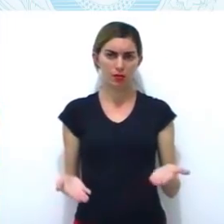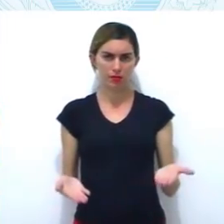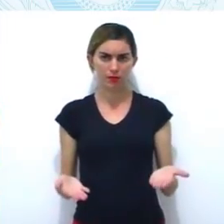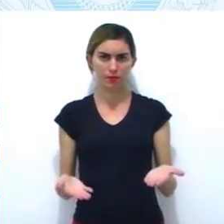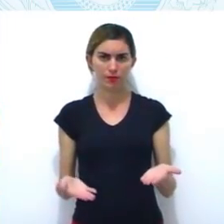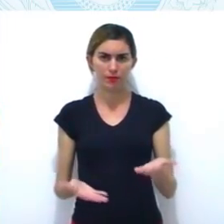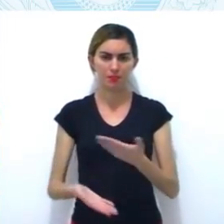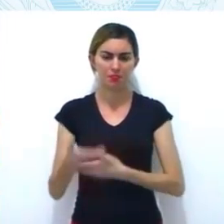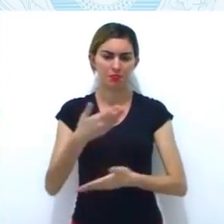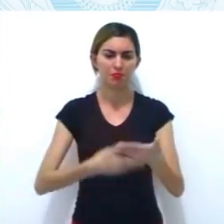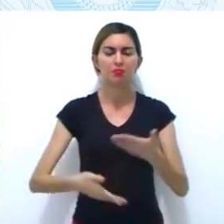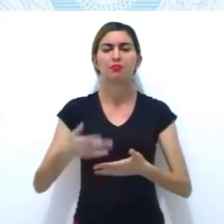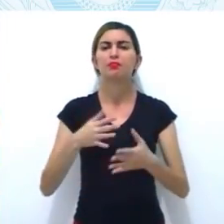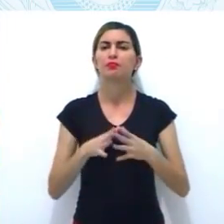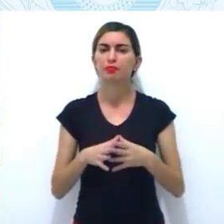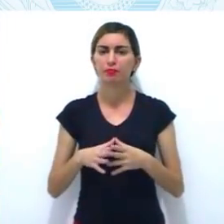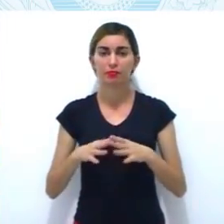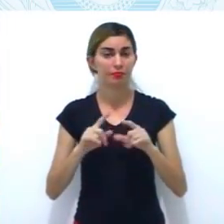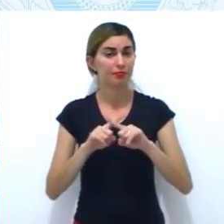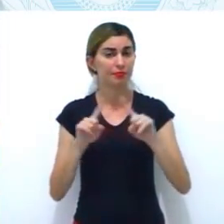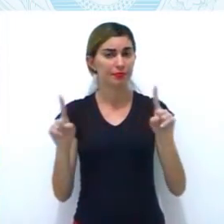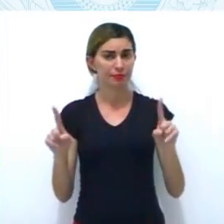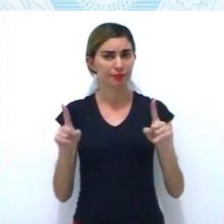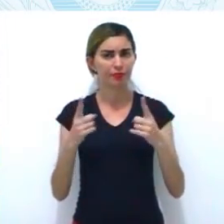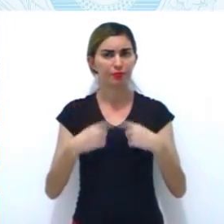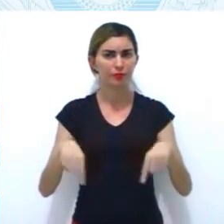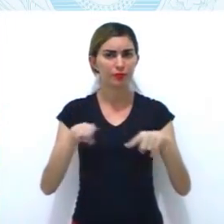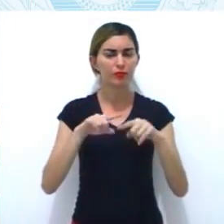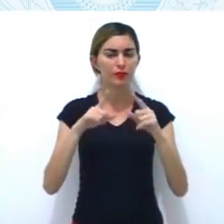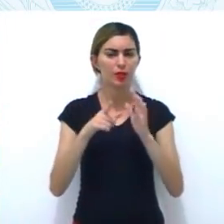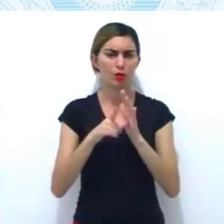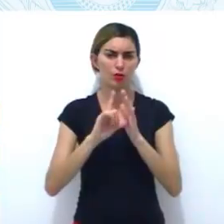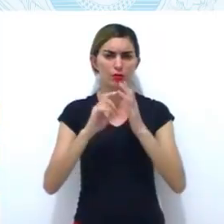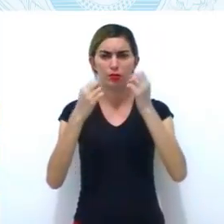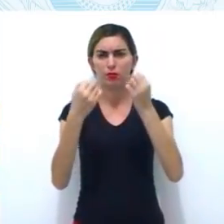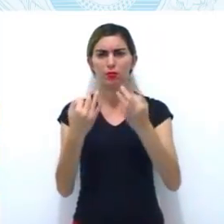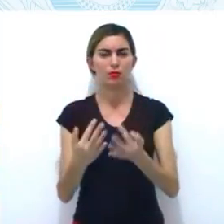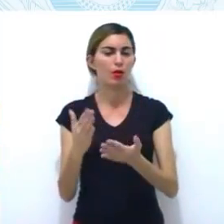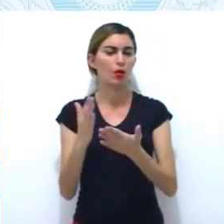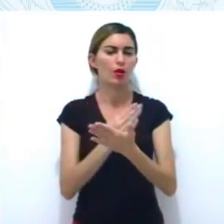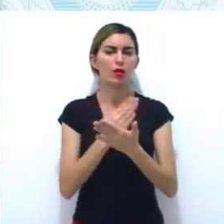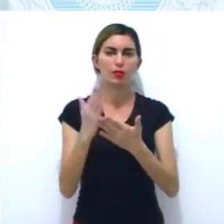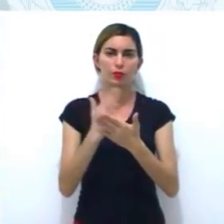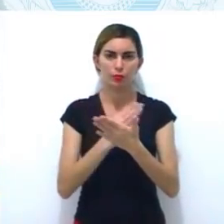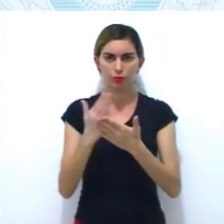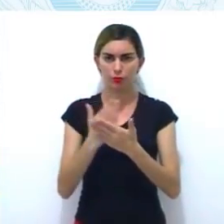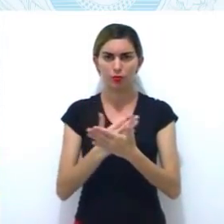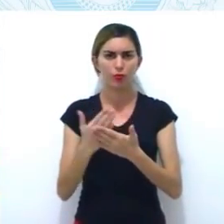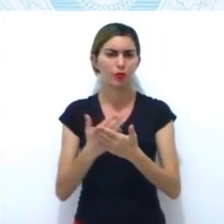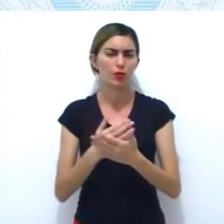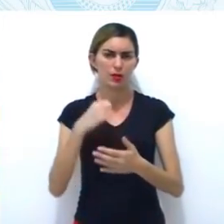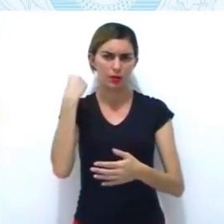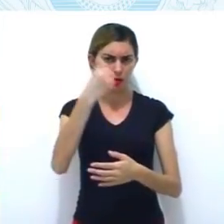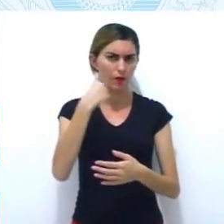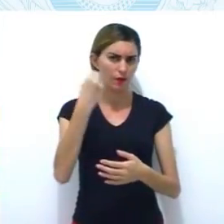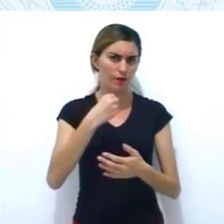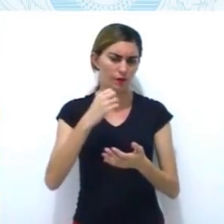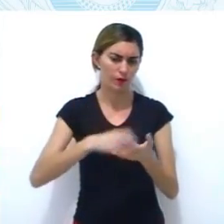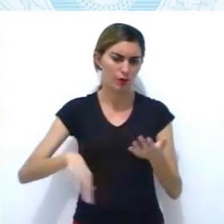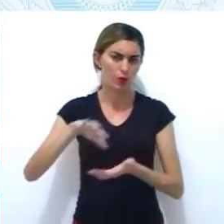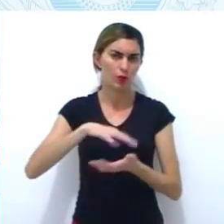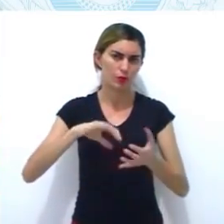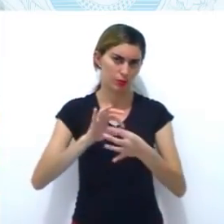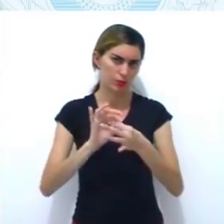nativos em relação aos portugueses. Mas, antes de nós citarmos algumas revoltas